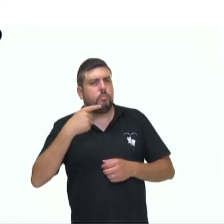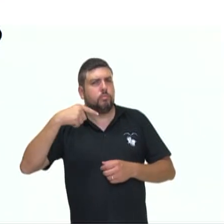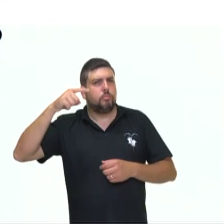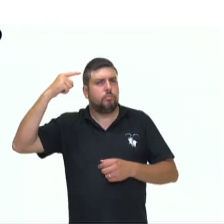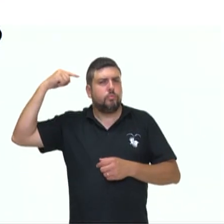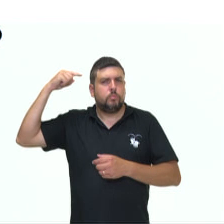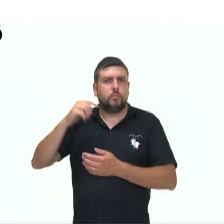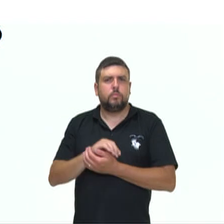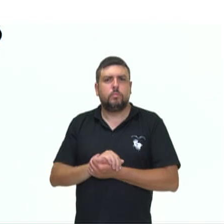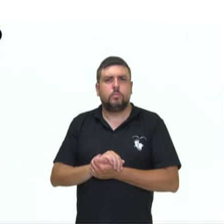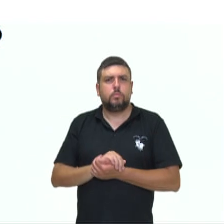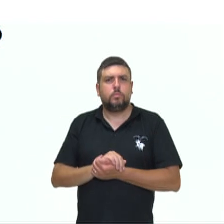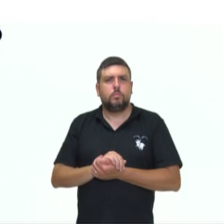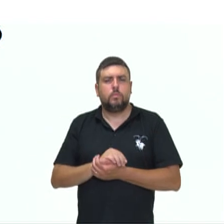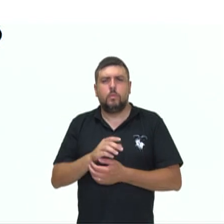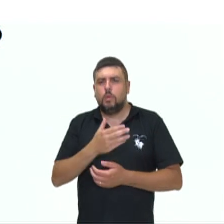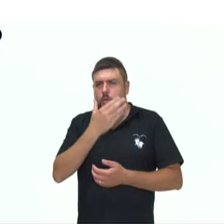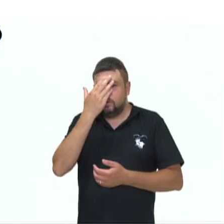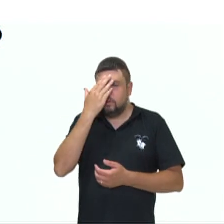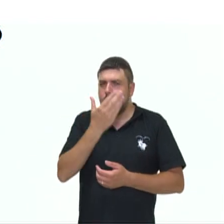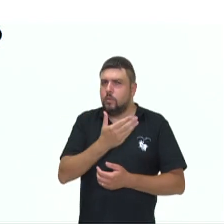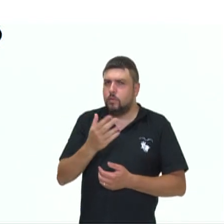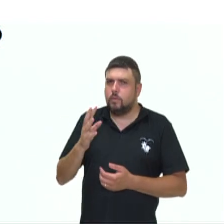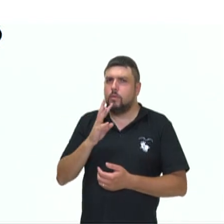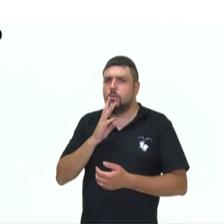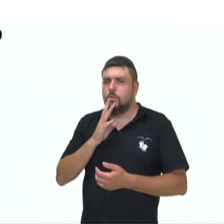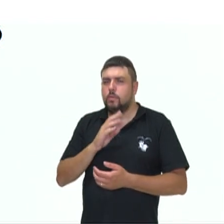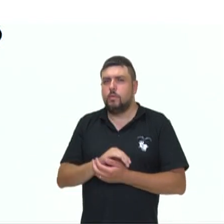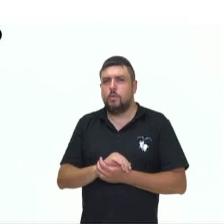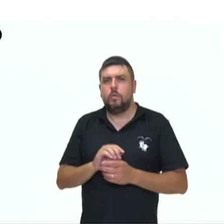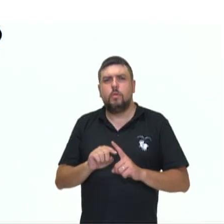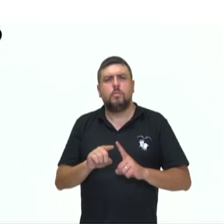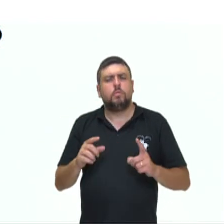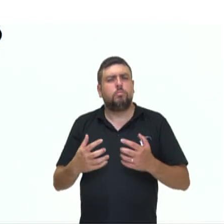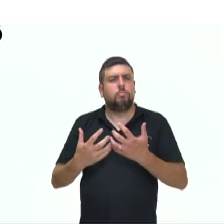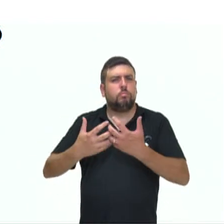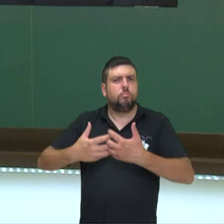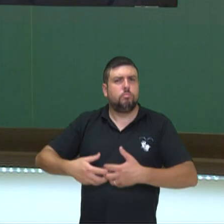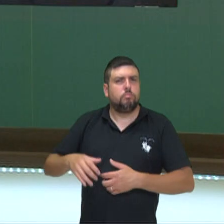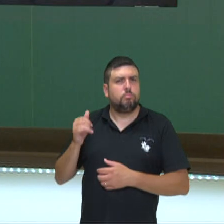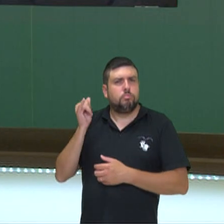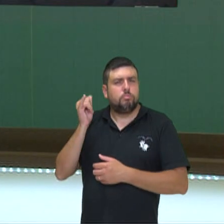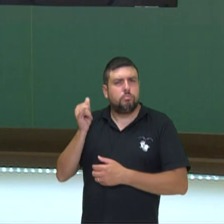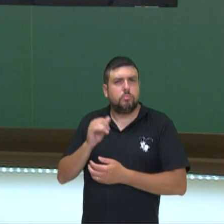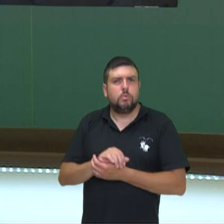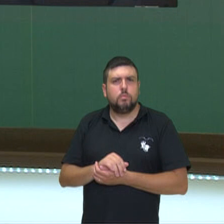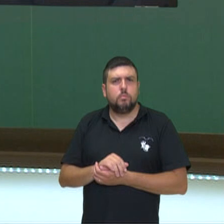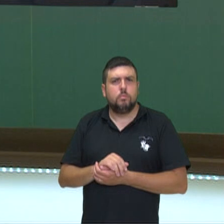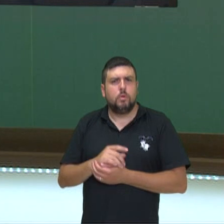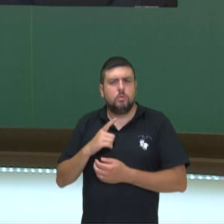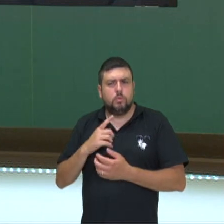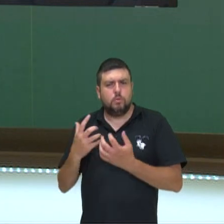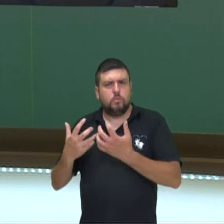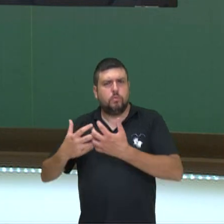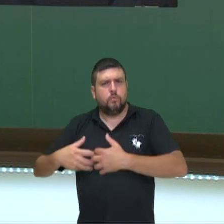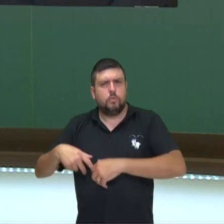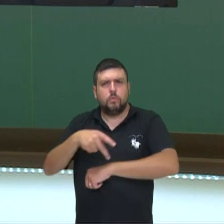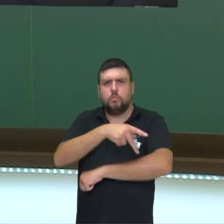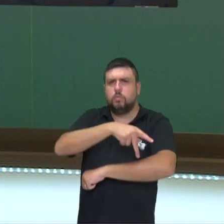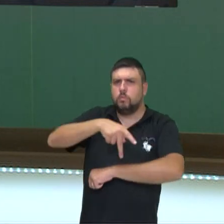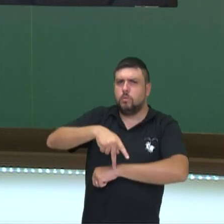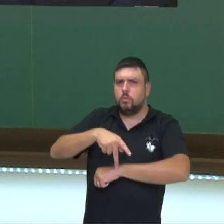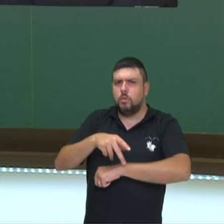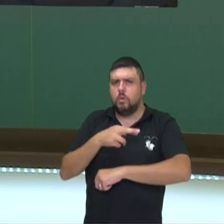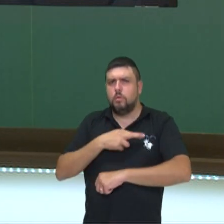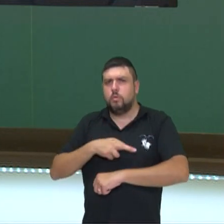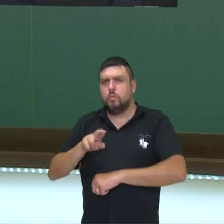Aposto que você conhece algumas. Mas qual a função das histórias? Será que tem uma função pedagógica, religiosa